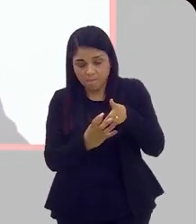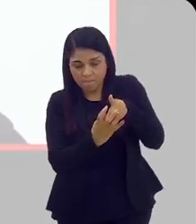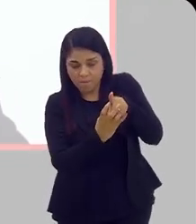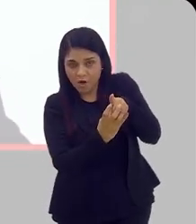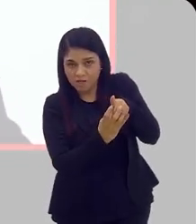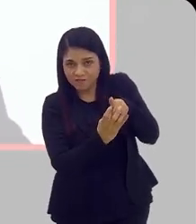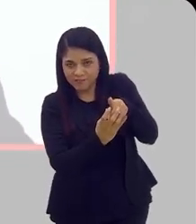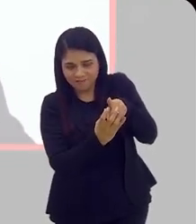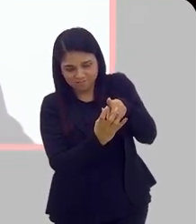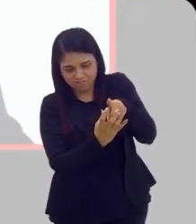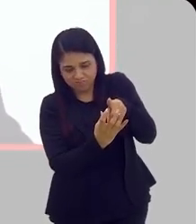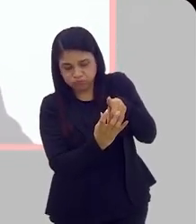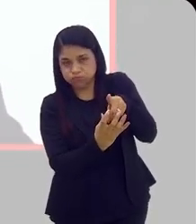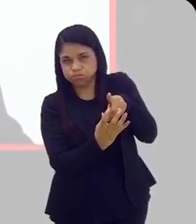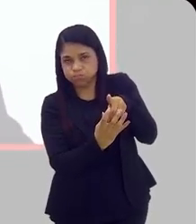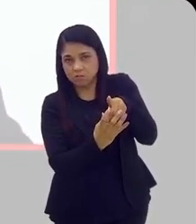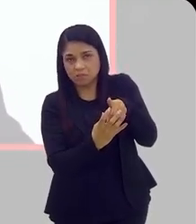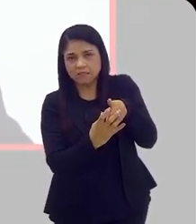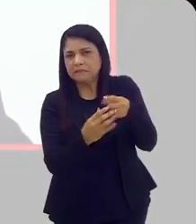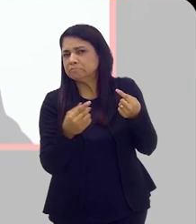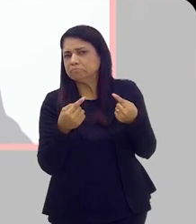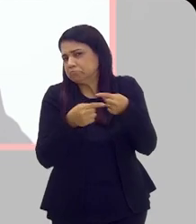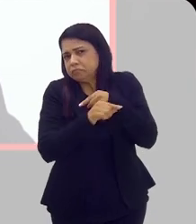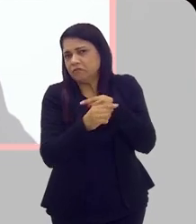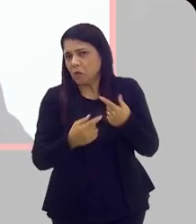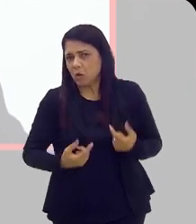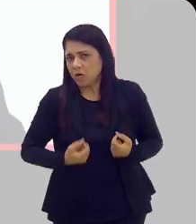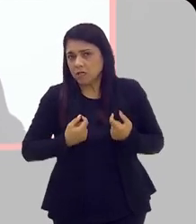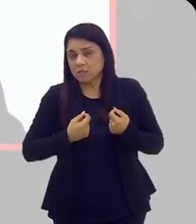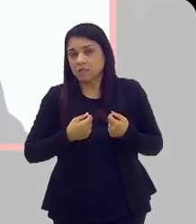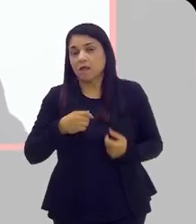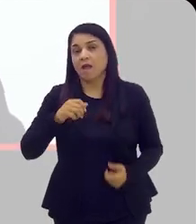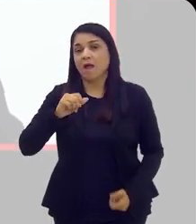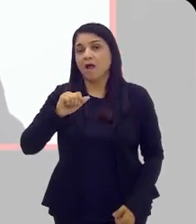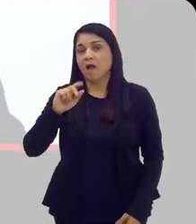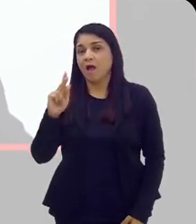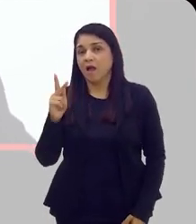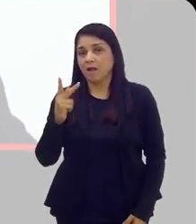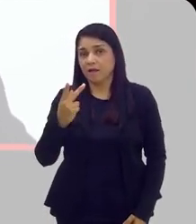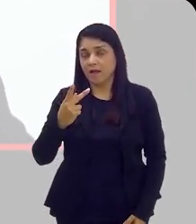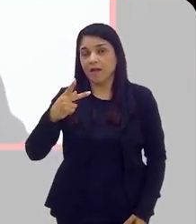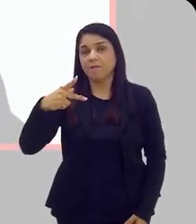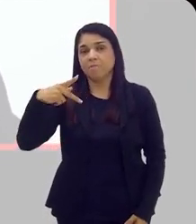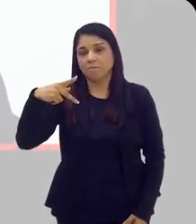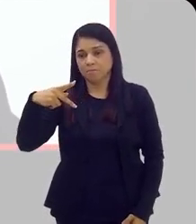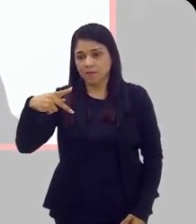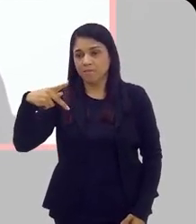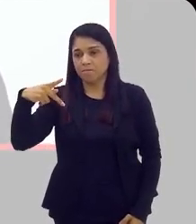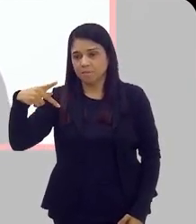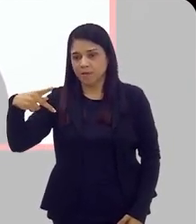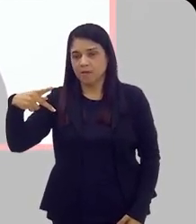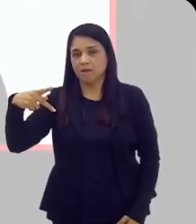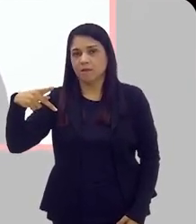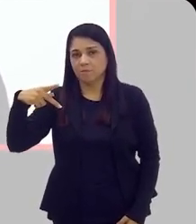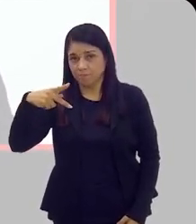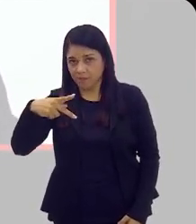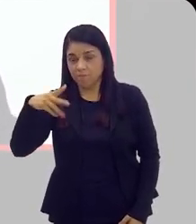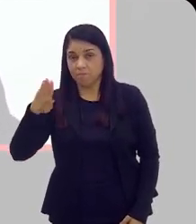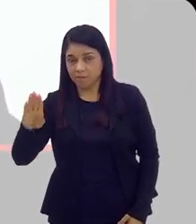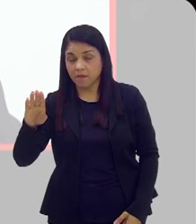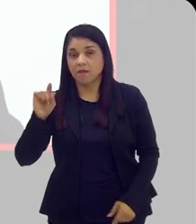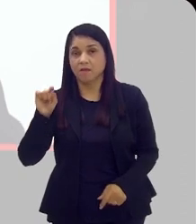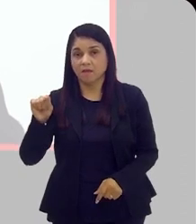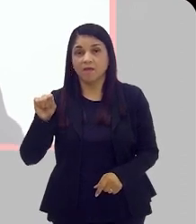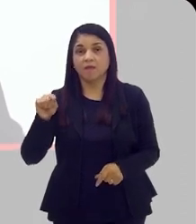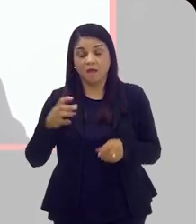começar a aumentar. O que não tem nada a ver com o câncer, que é a famosa HPB, né? A famosa hiperplasia prostática